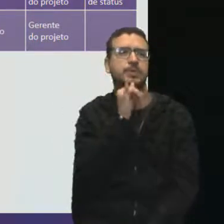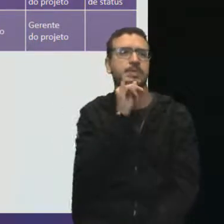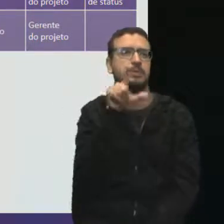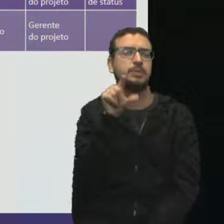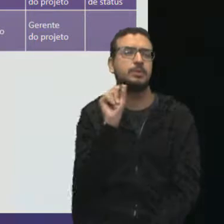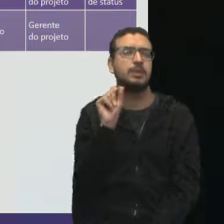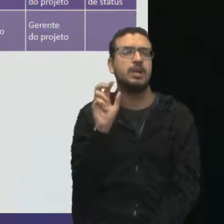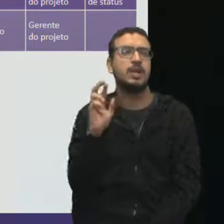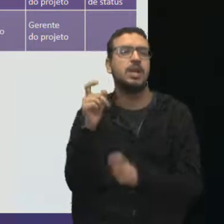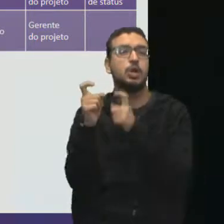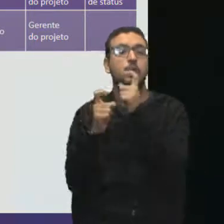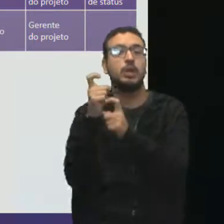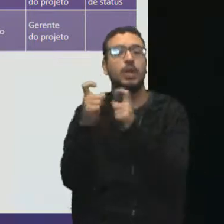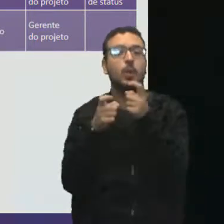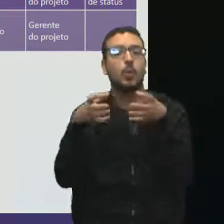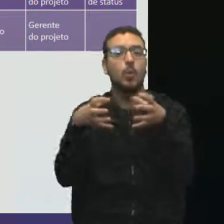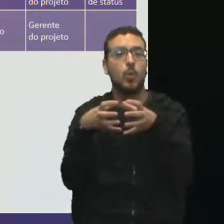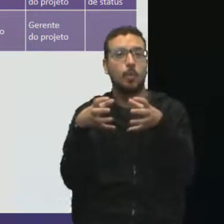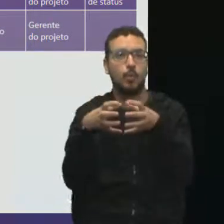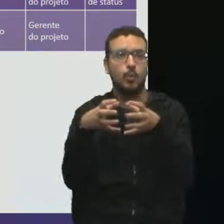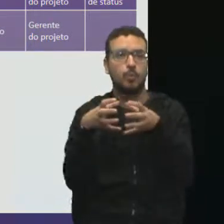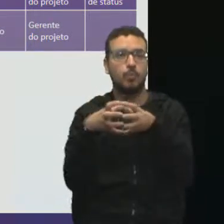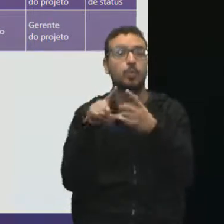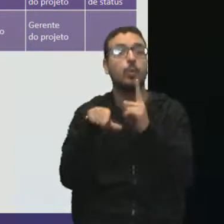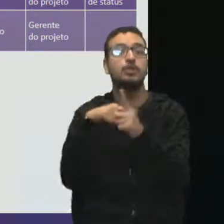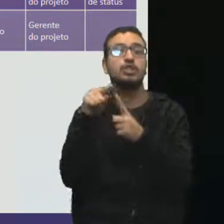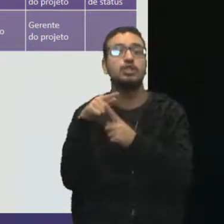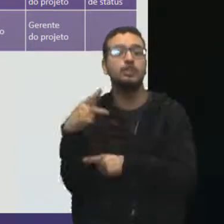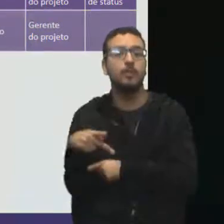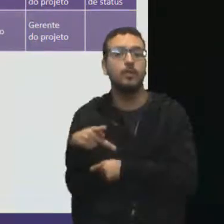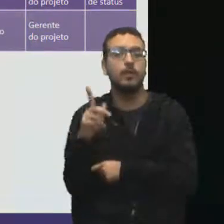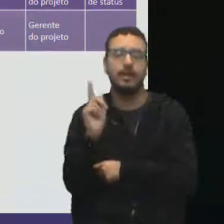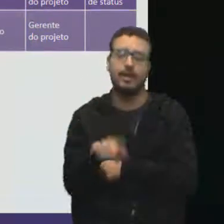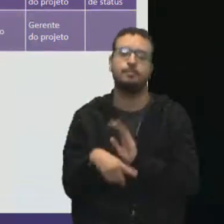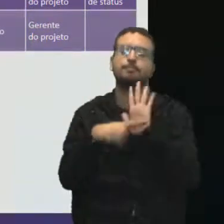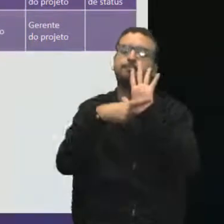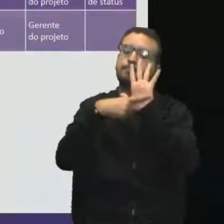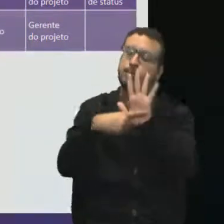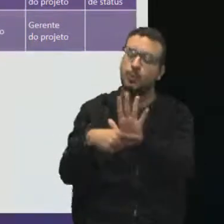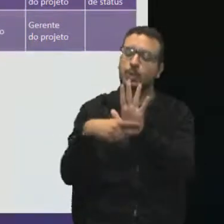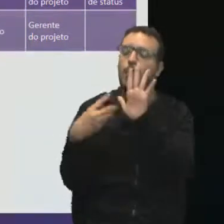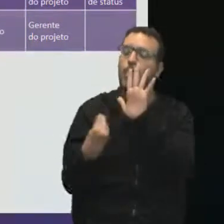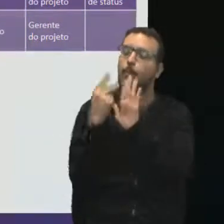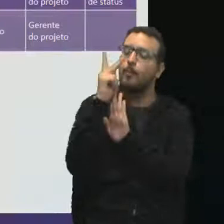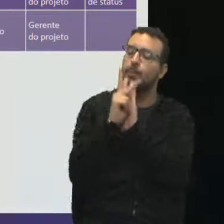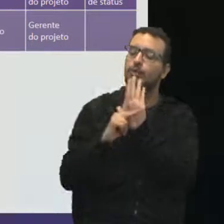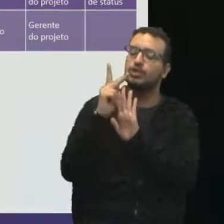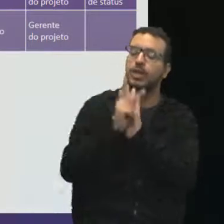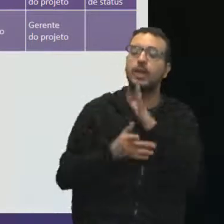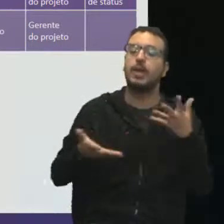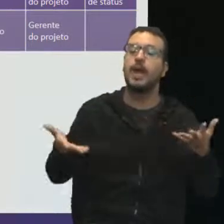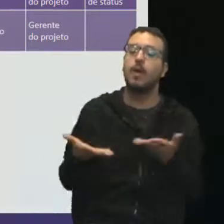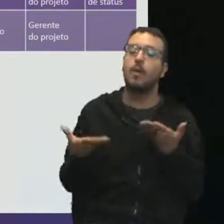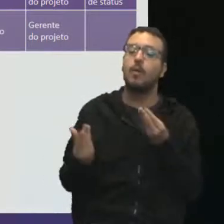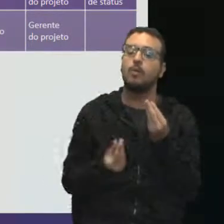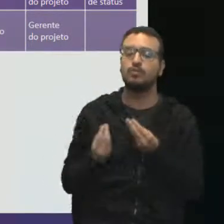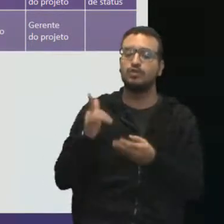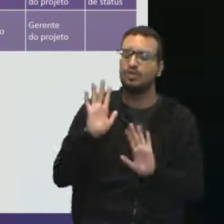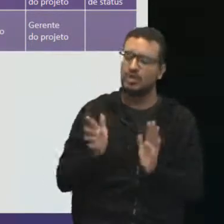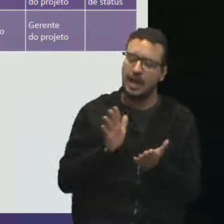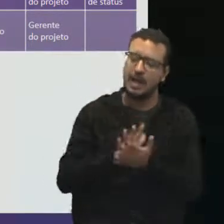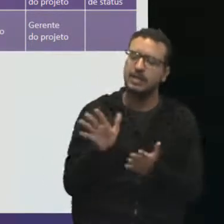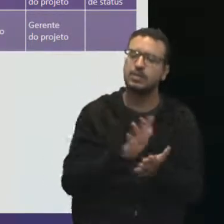reunião de equipe, tá? Qual é o objetivo? Apresentar o status do projeto. Quanto nós já